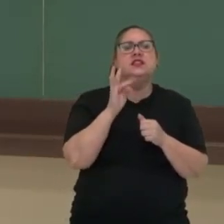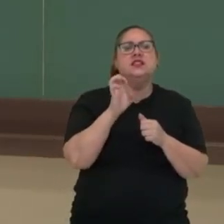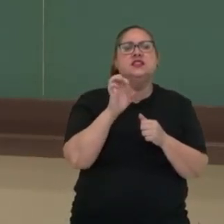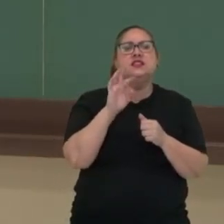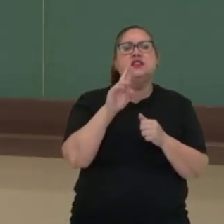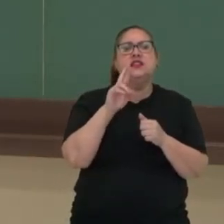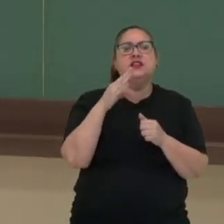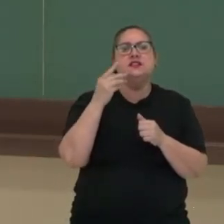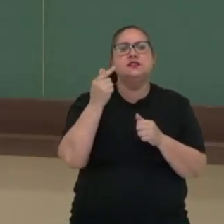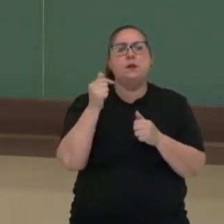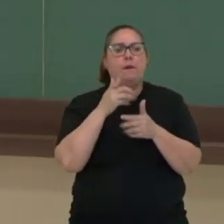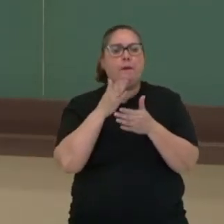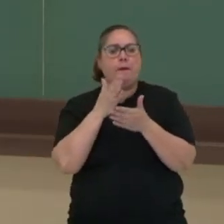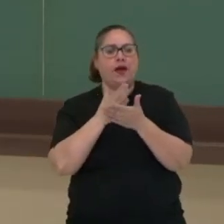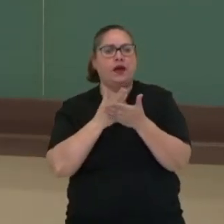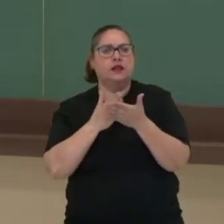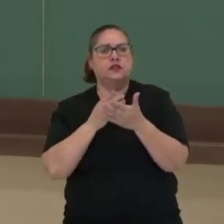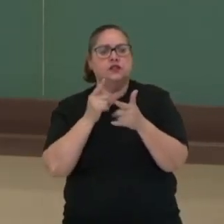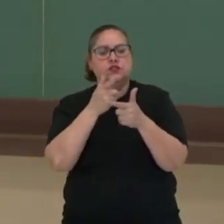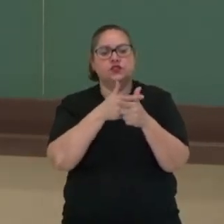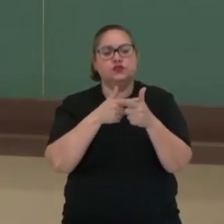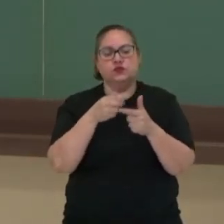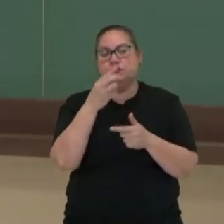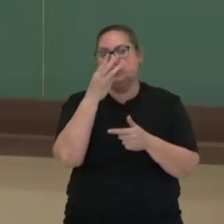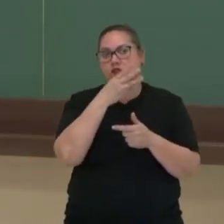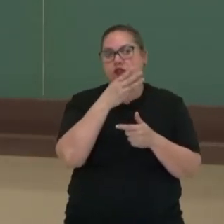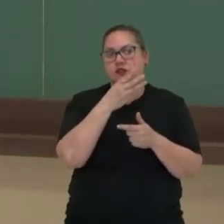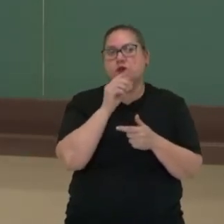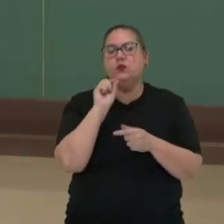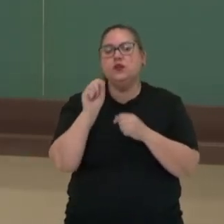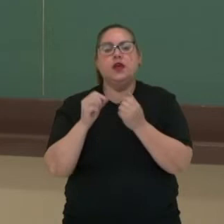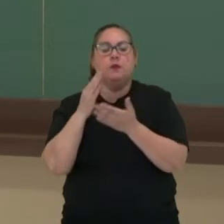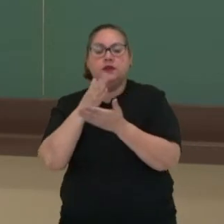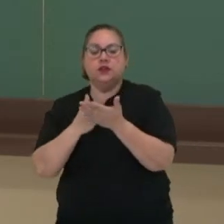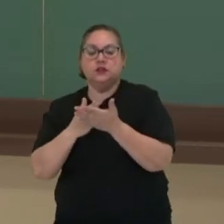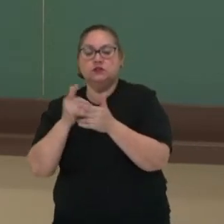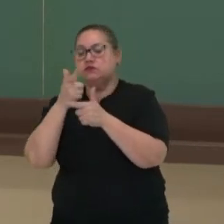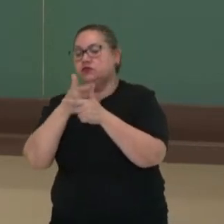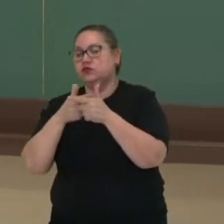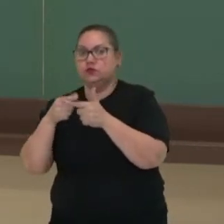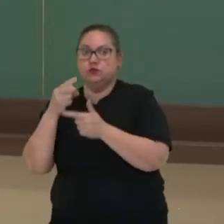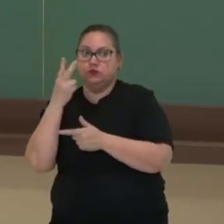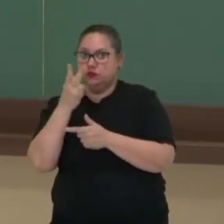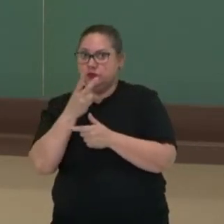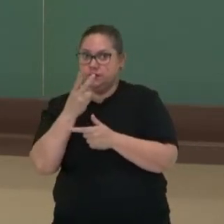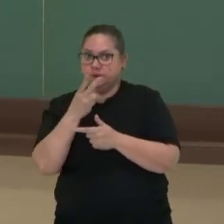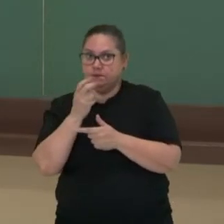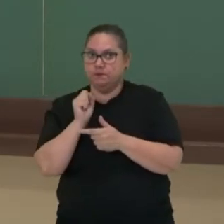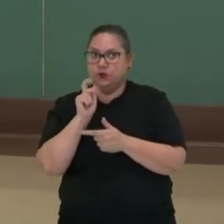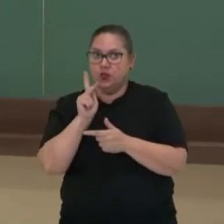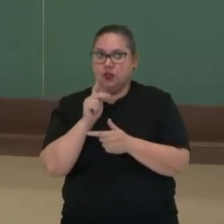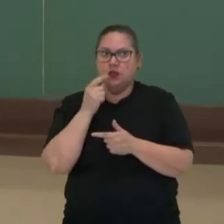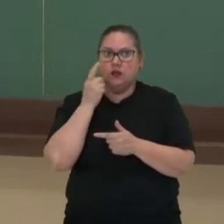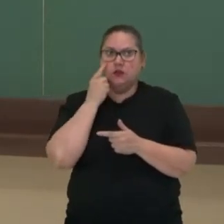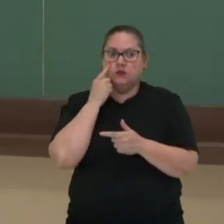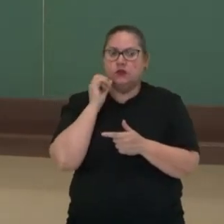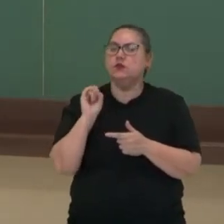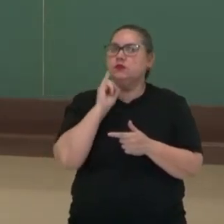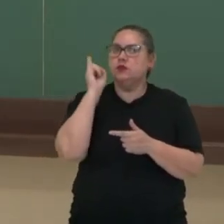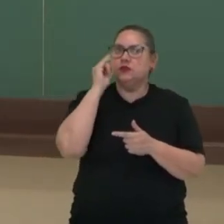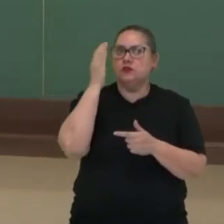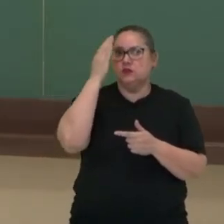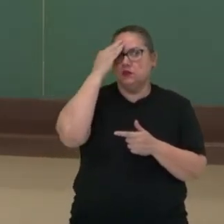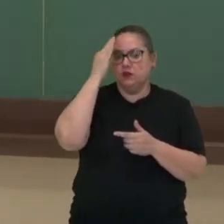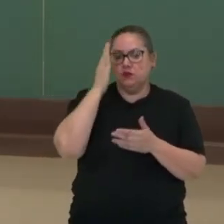terça parte, é dividir por 3 e o que é metade? É quando a gente divide por 12, tá bom? Então isso é bem importante,